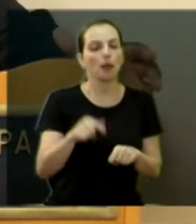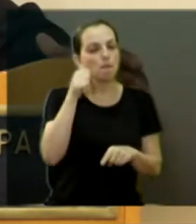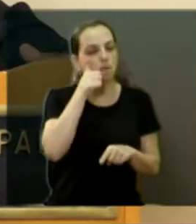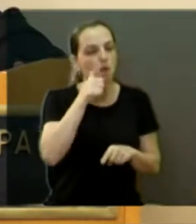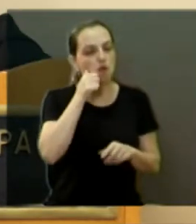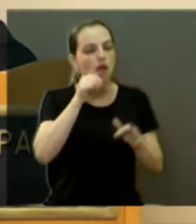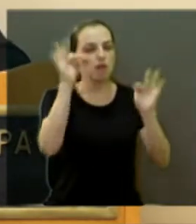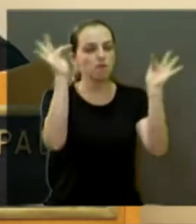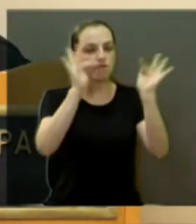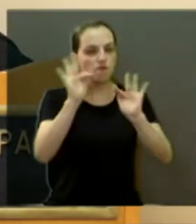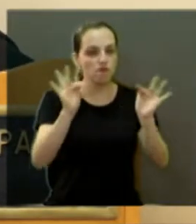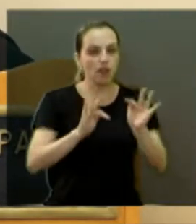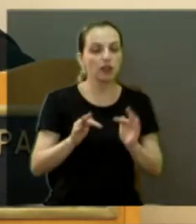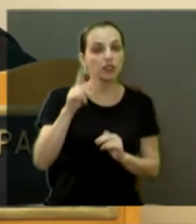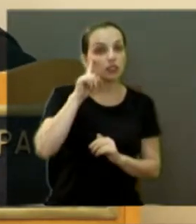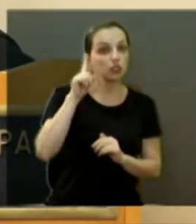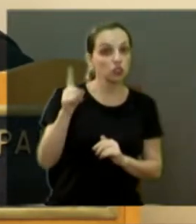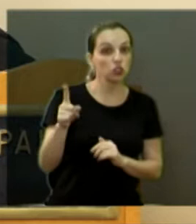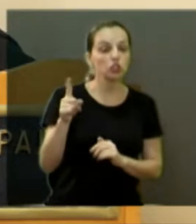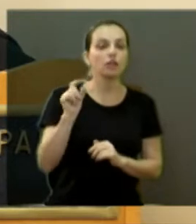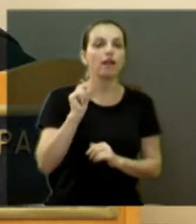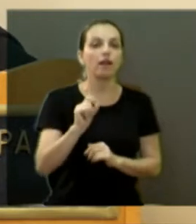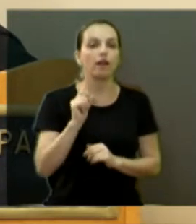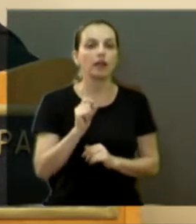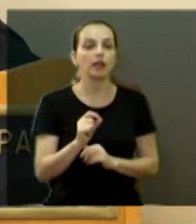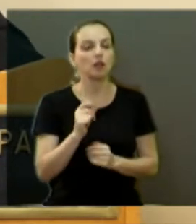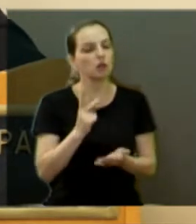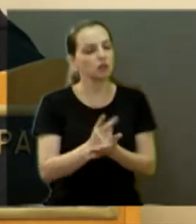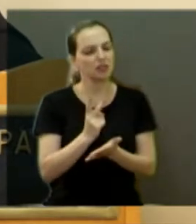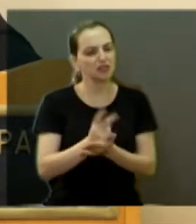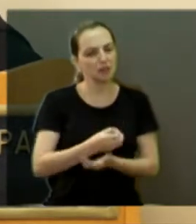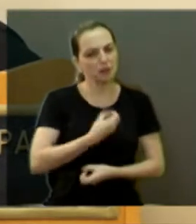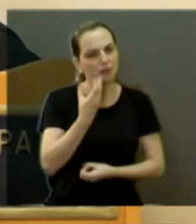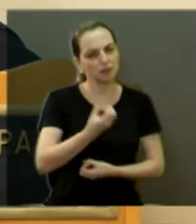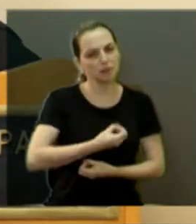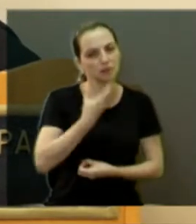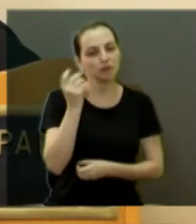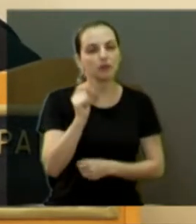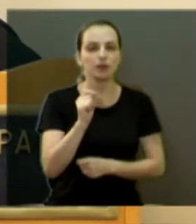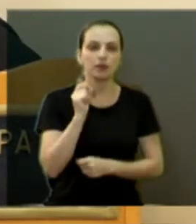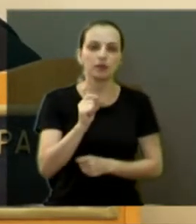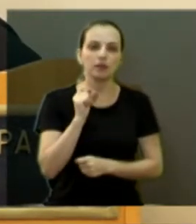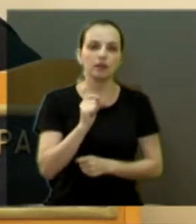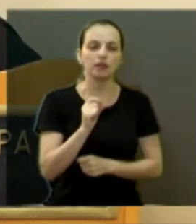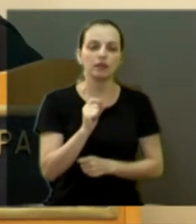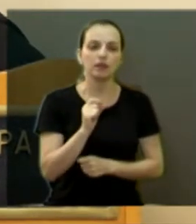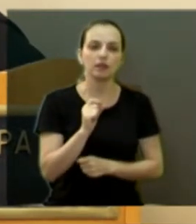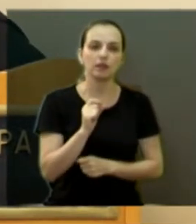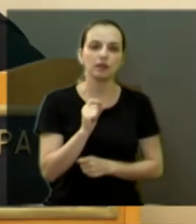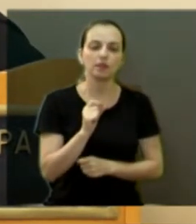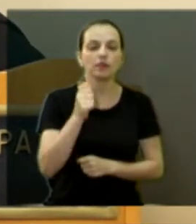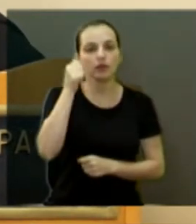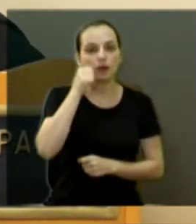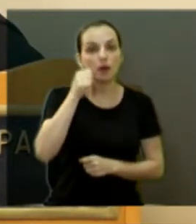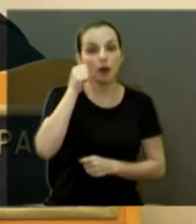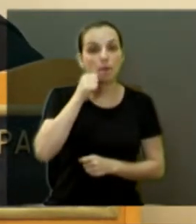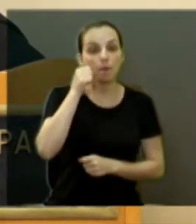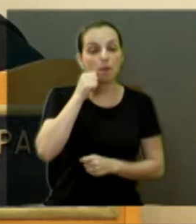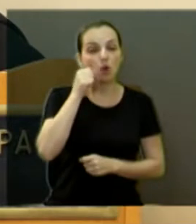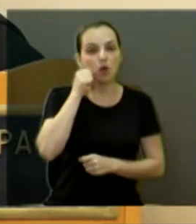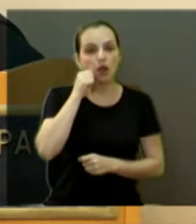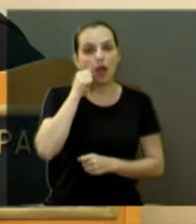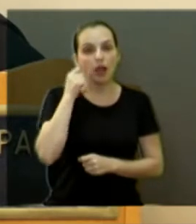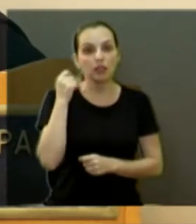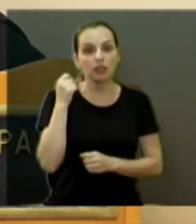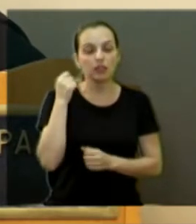as mulheres. É outro programa também. Eu sempre comento, eu te falo programa por causa de quem está nesse embalo. As mulheres mandam nos homens na cidade